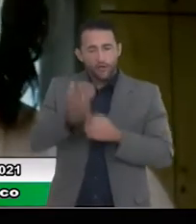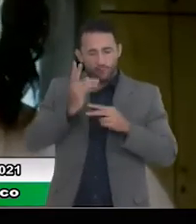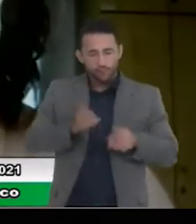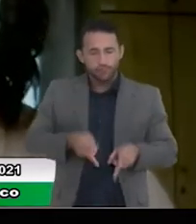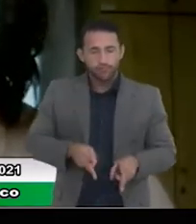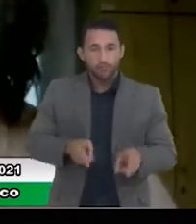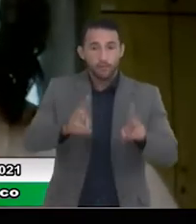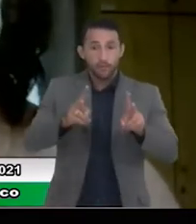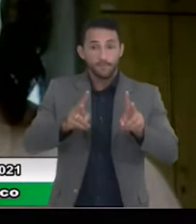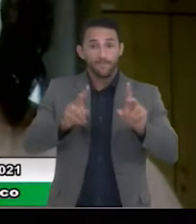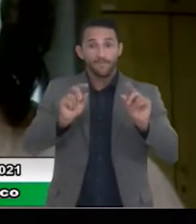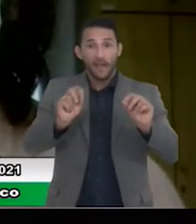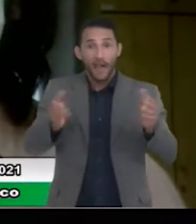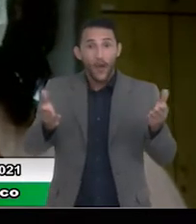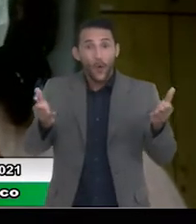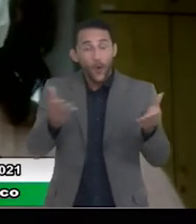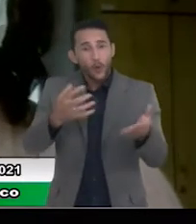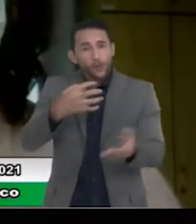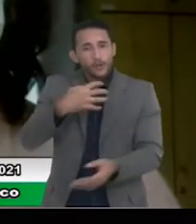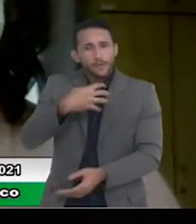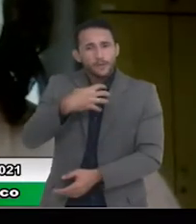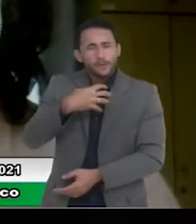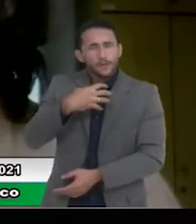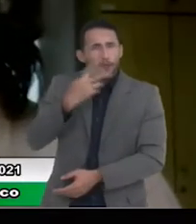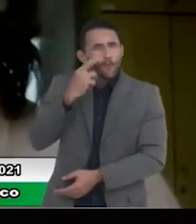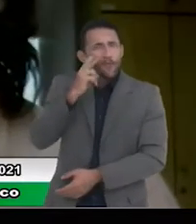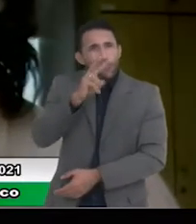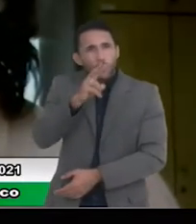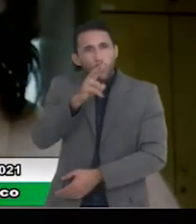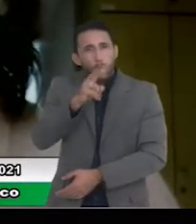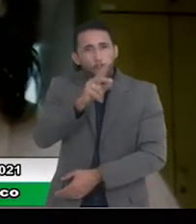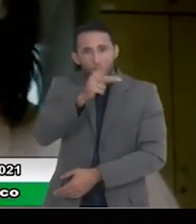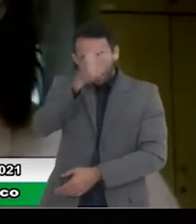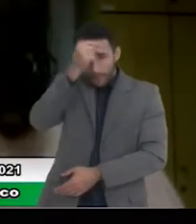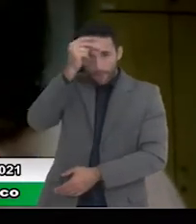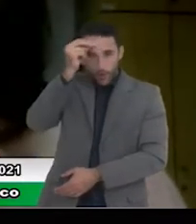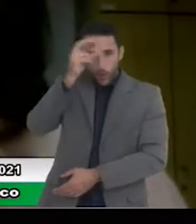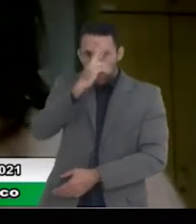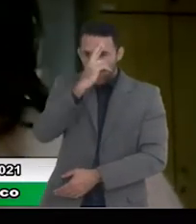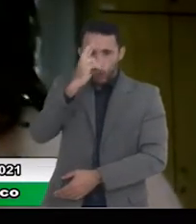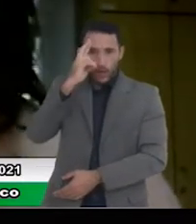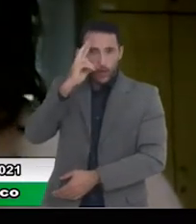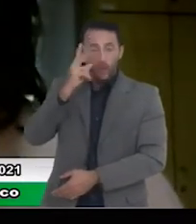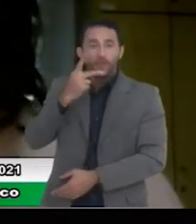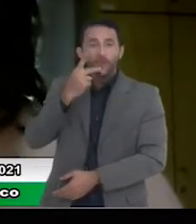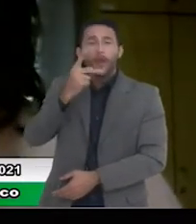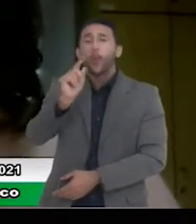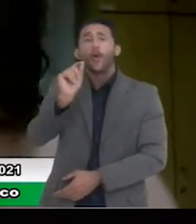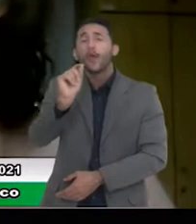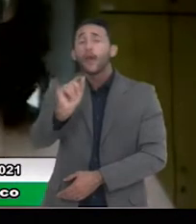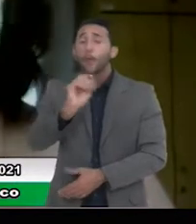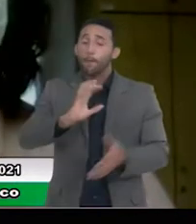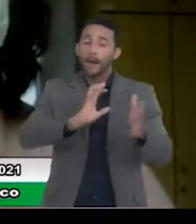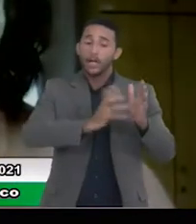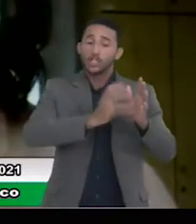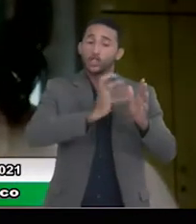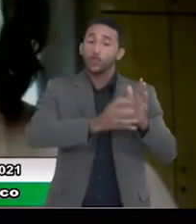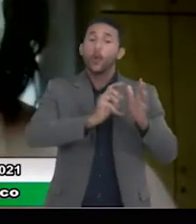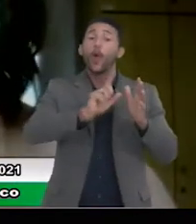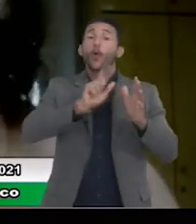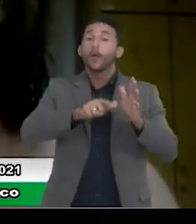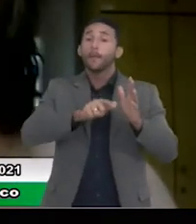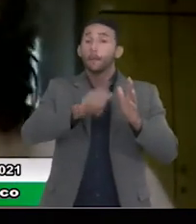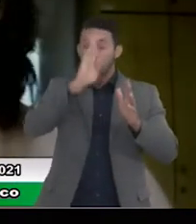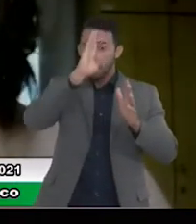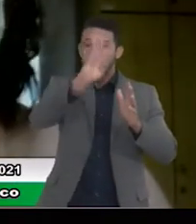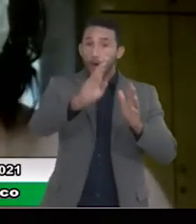e agora eu escuto muito o prefeito Rogério falando que o partido de todo mundo tem que ser o partido de Osasco, e a gente vai defender os interesses de